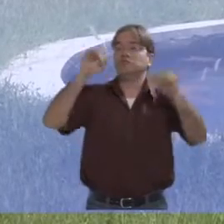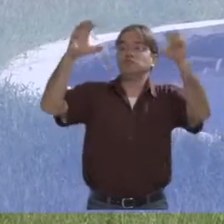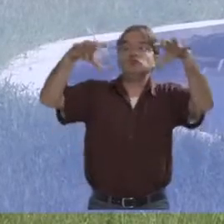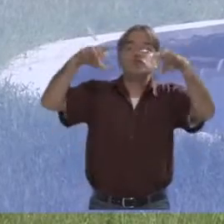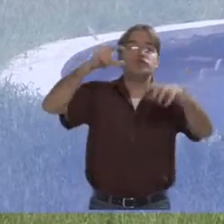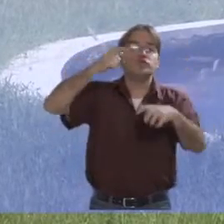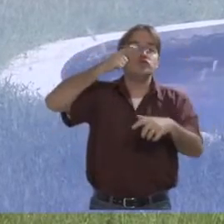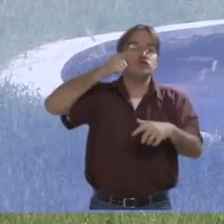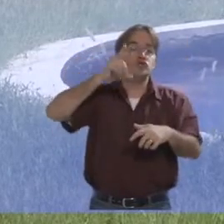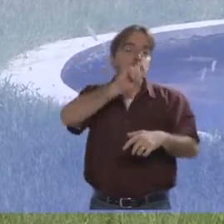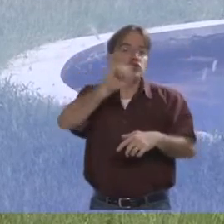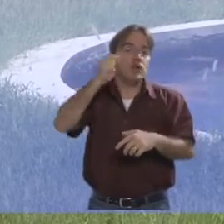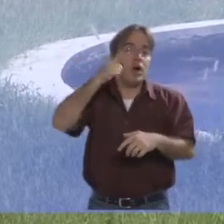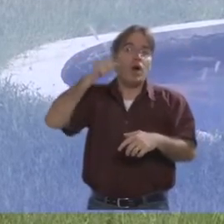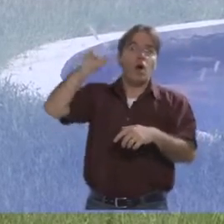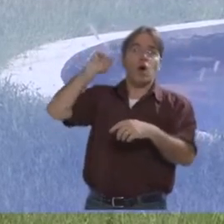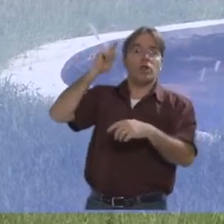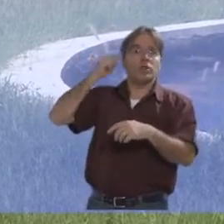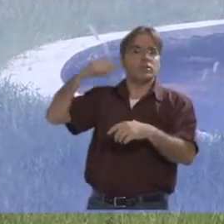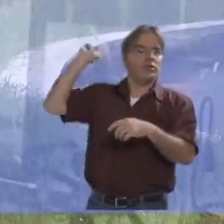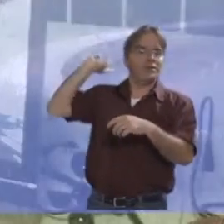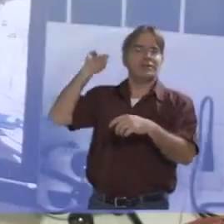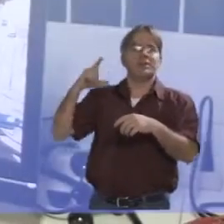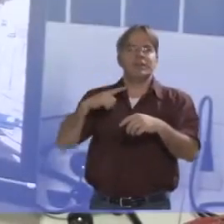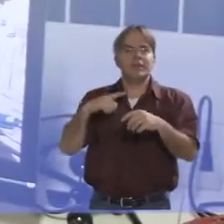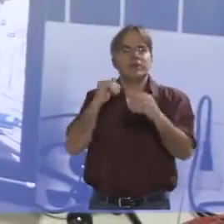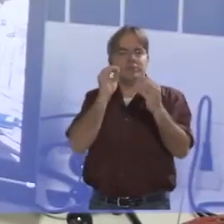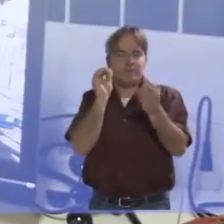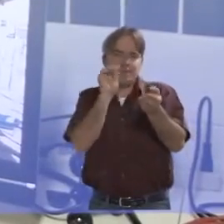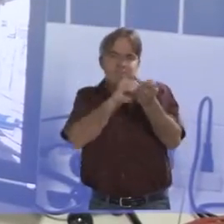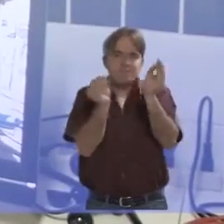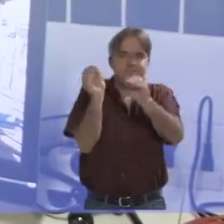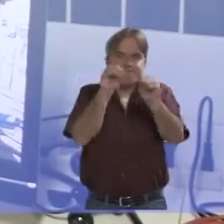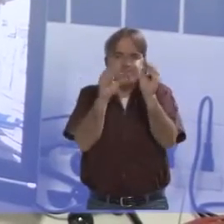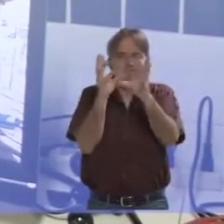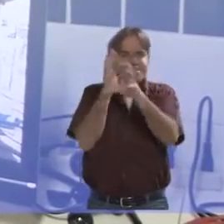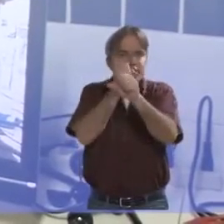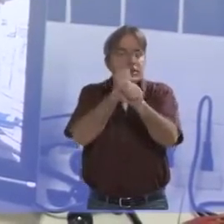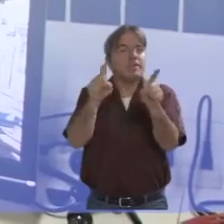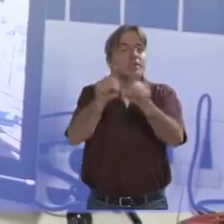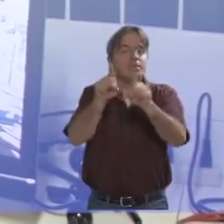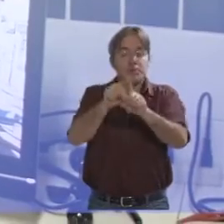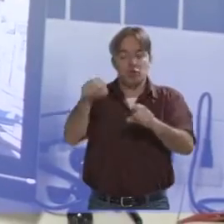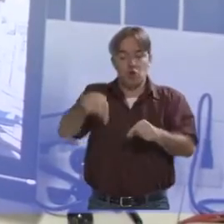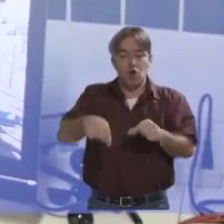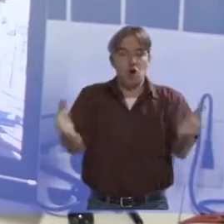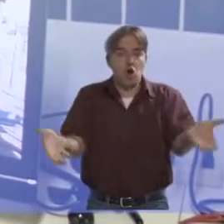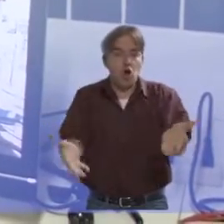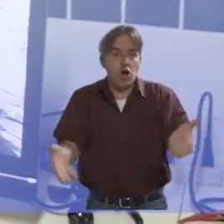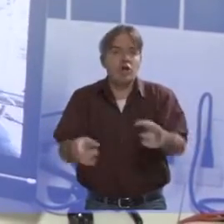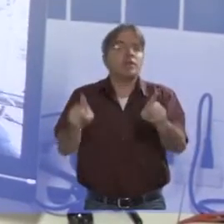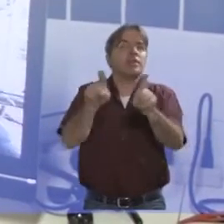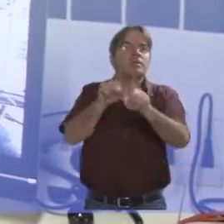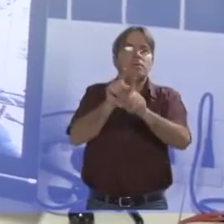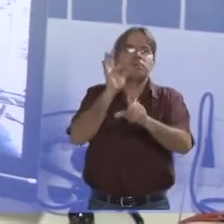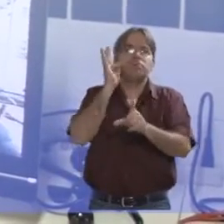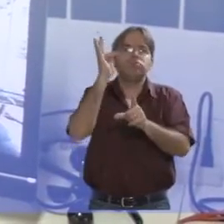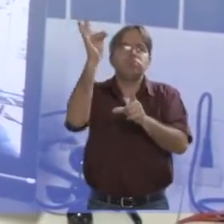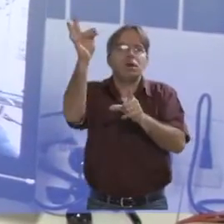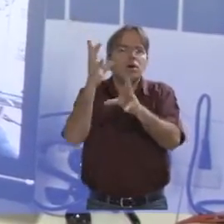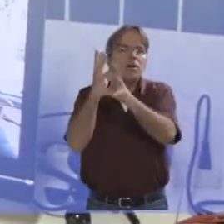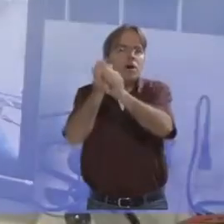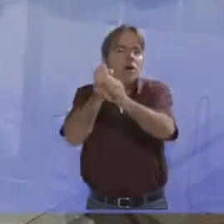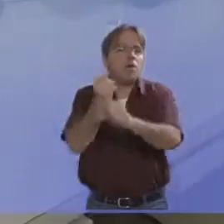chuva do mês e dá o valor da chuva diária. E a grande contribuição para a atividade agrícola que todos os dias também a gente